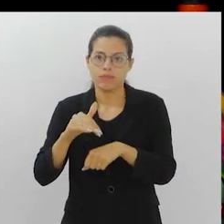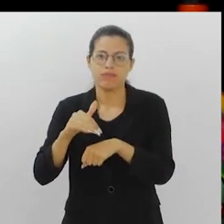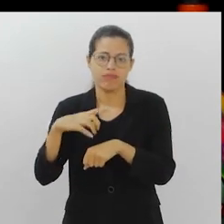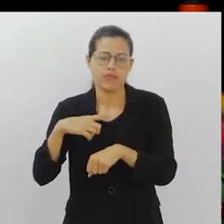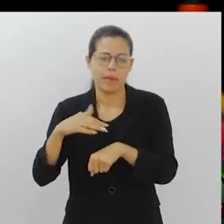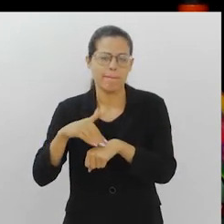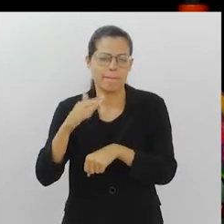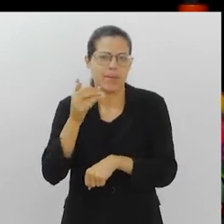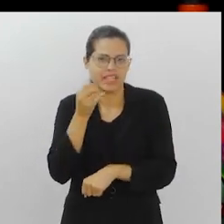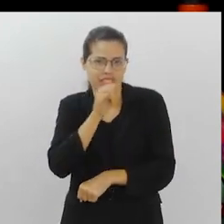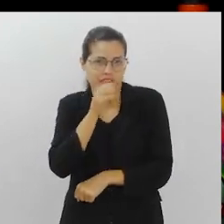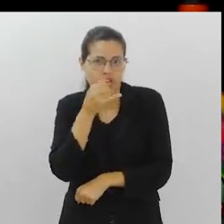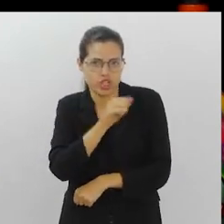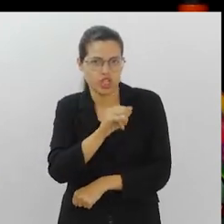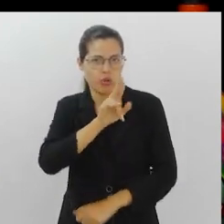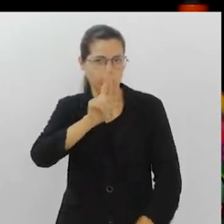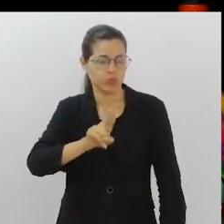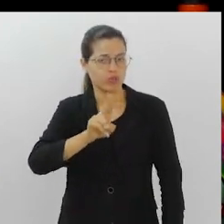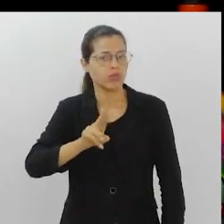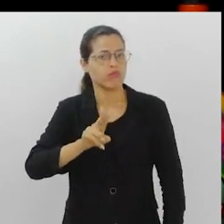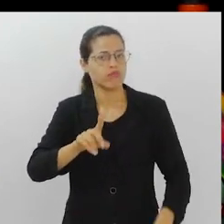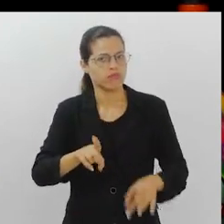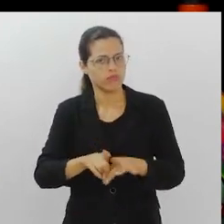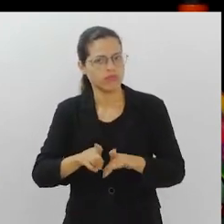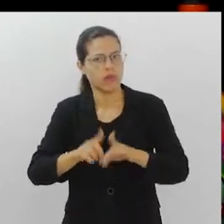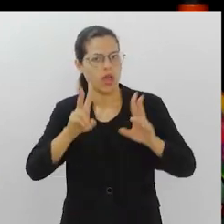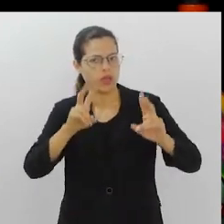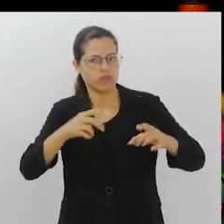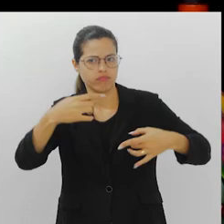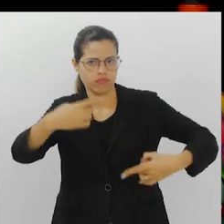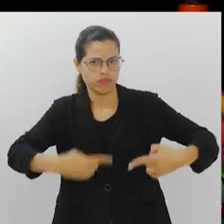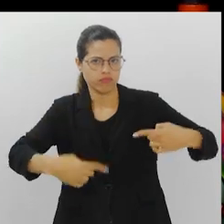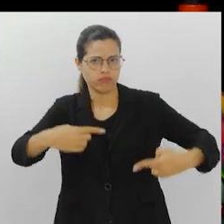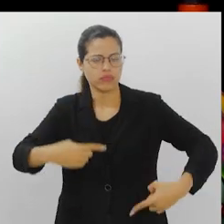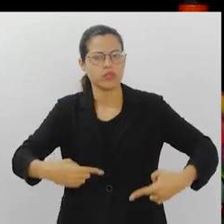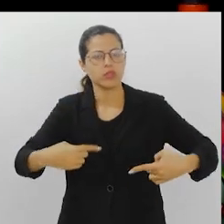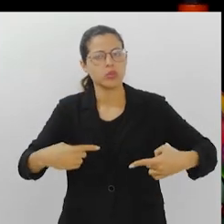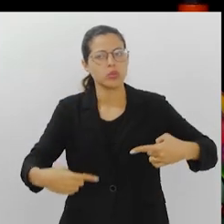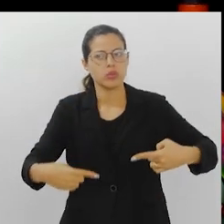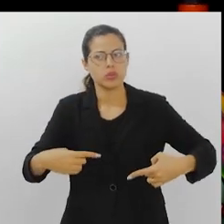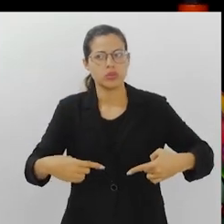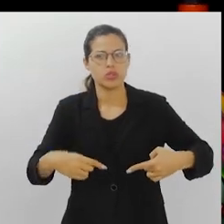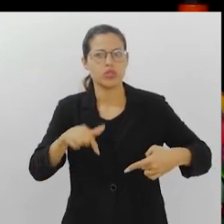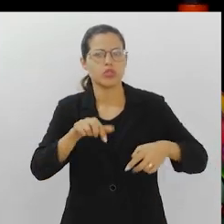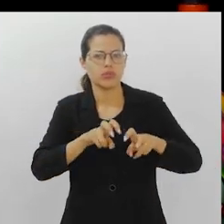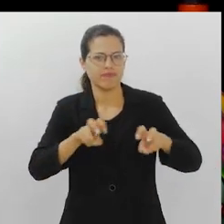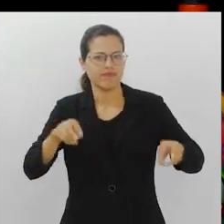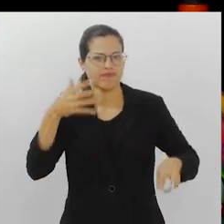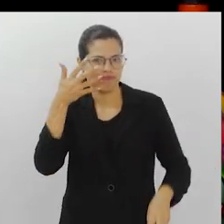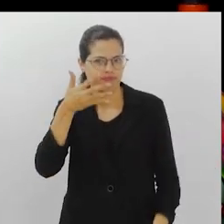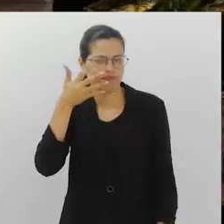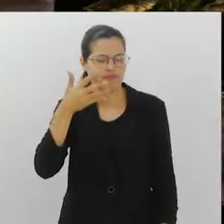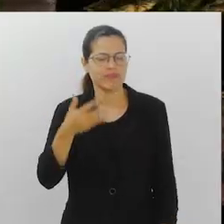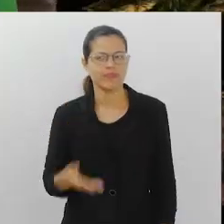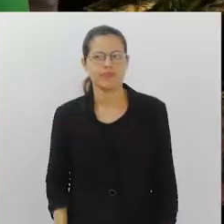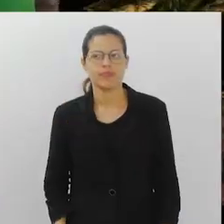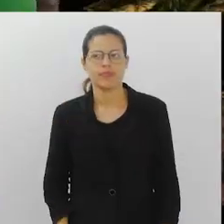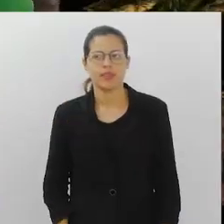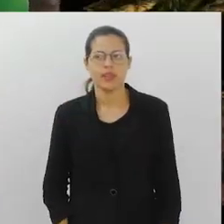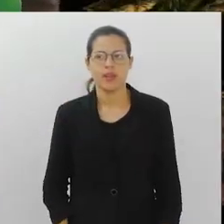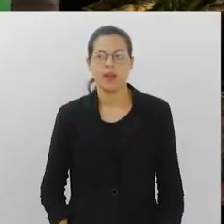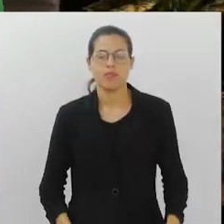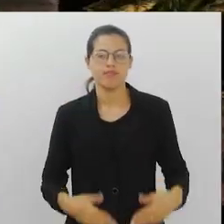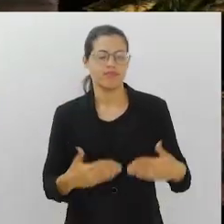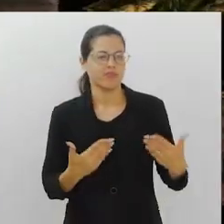o consumo de energia você tem. Então, também vai ser uma das discussões que vai estar dentro das mesas da jornada G20 do Fórum. É porque, para a